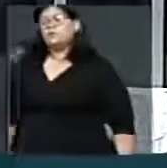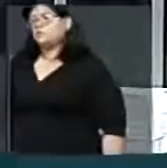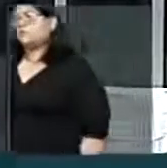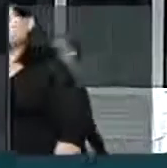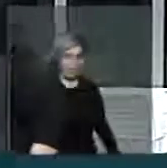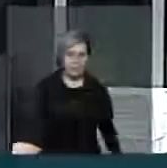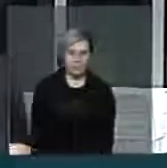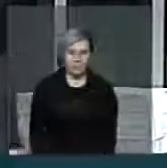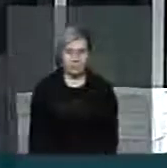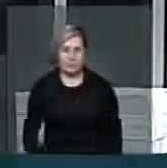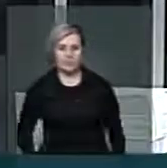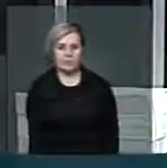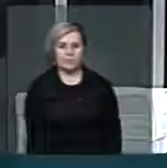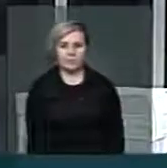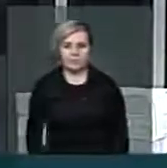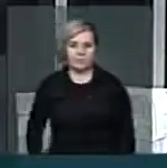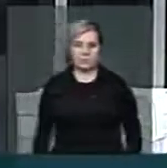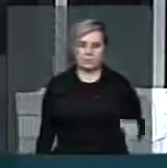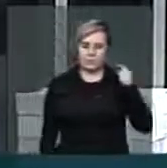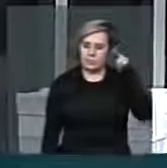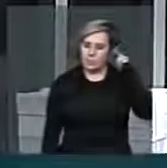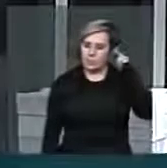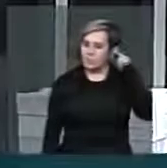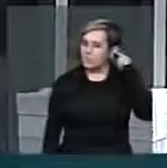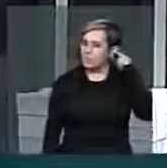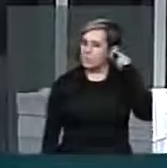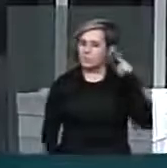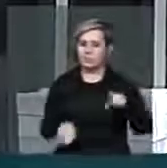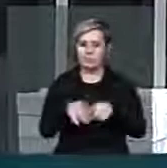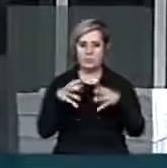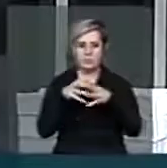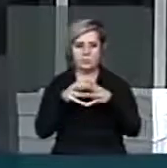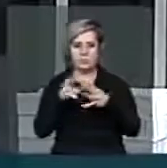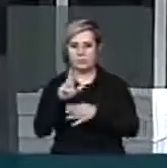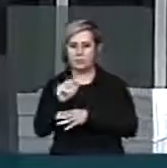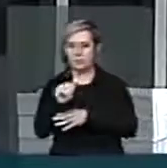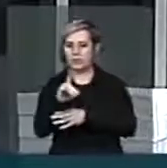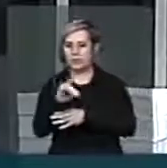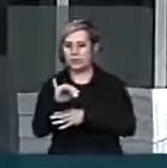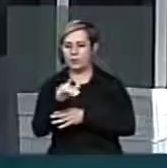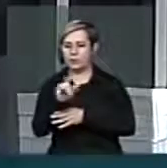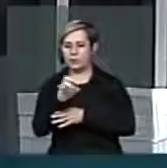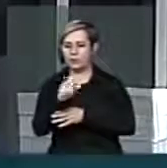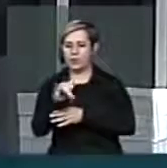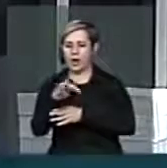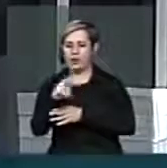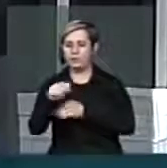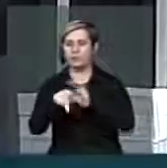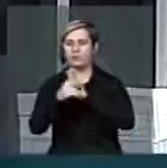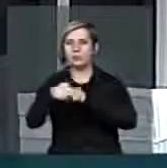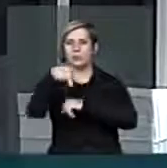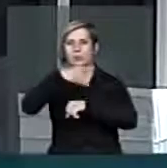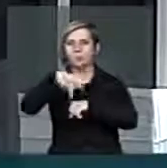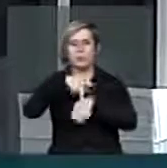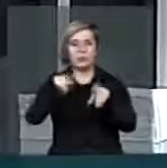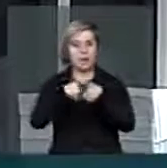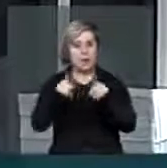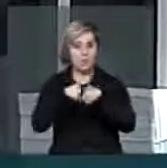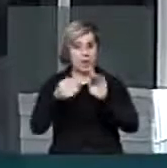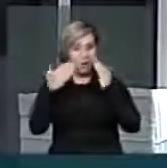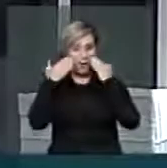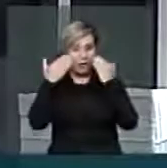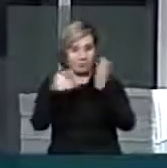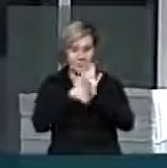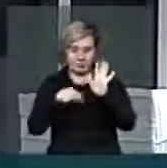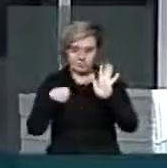país, de todos os estados, da FITERTE, que é a Federação dos Radialistas do nosso país, e, acima de tudo, a apresentação do